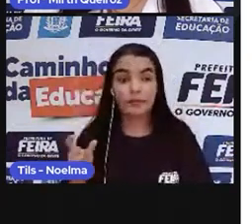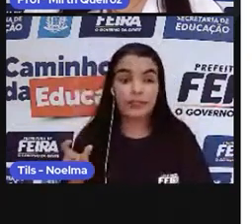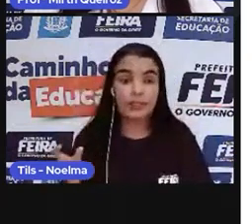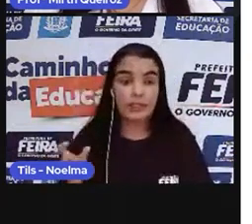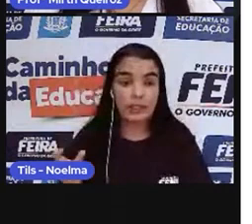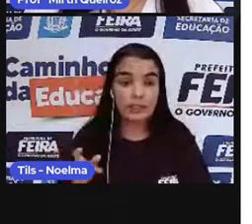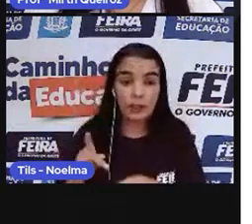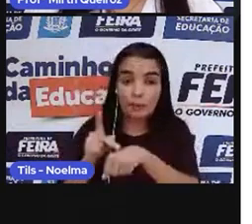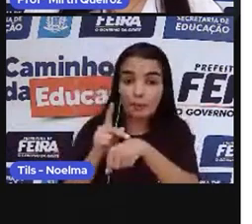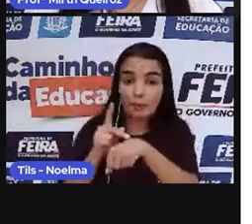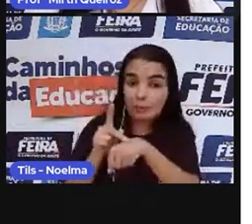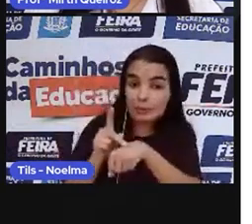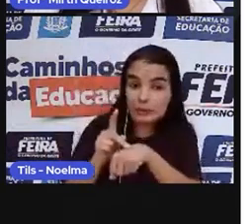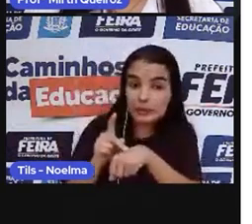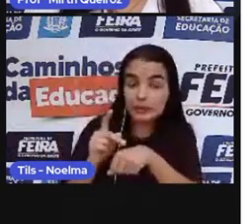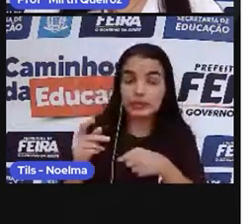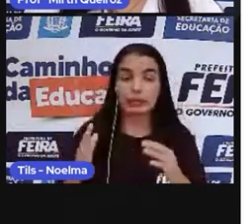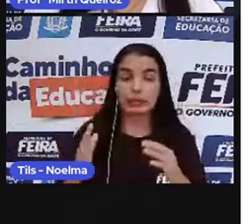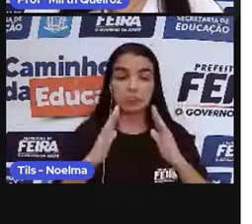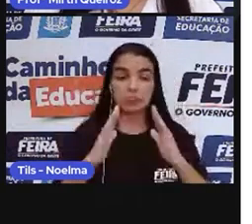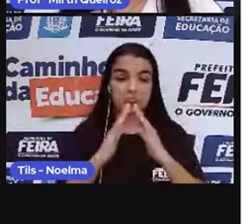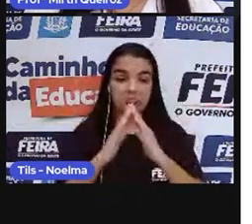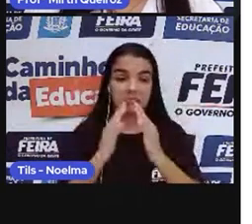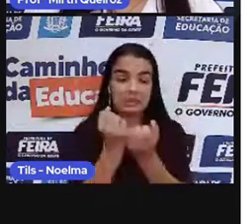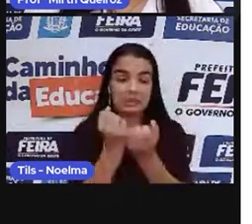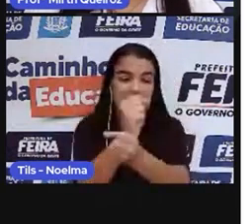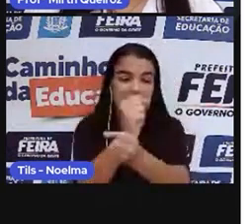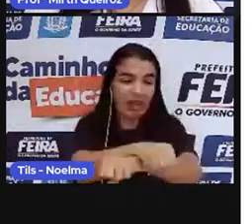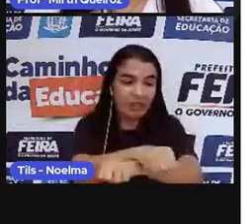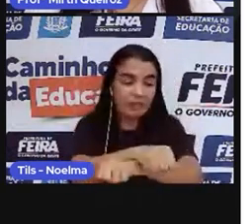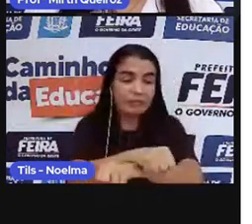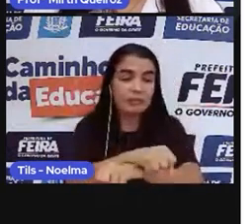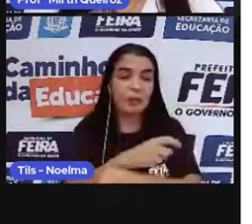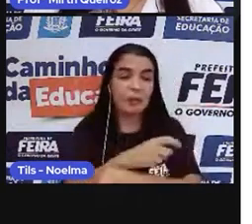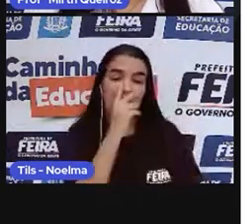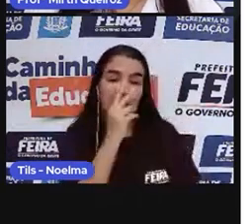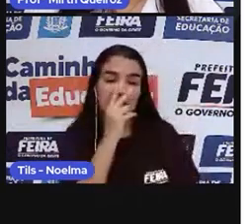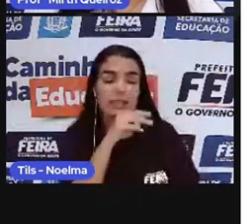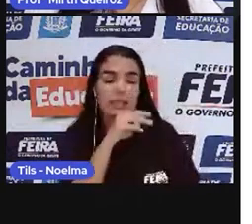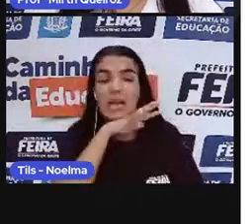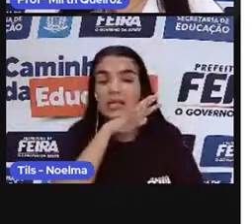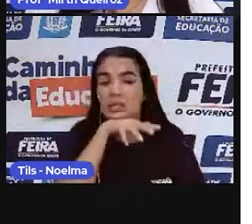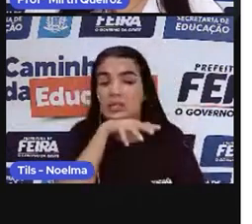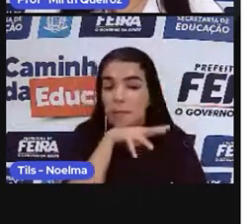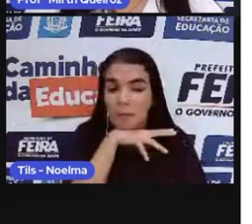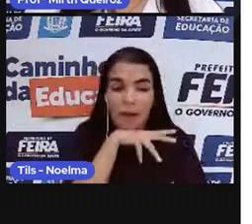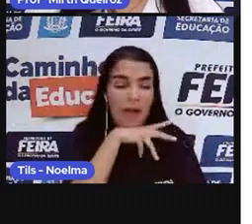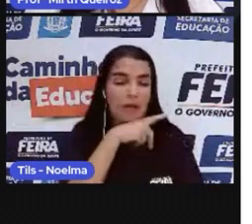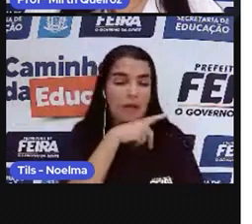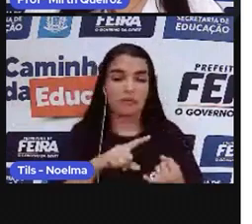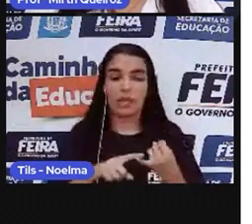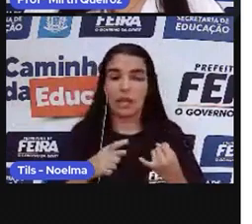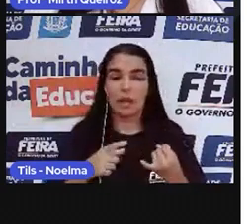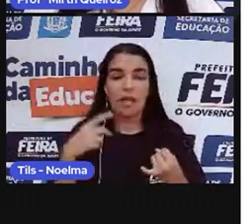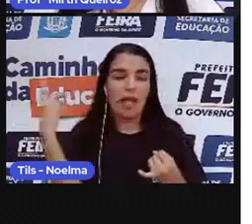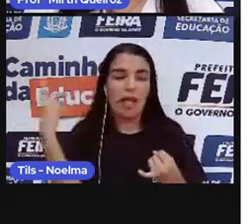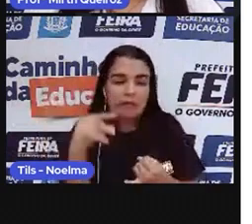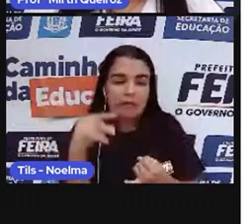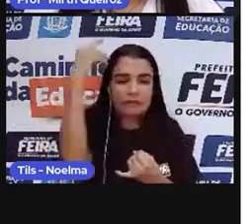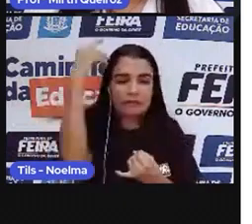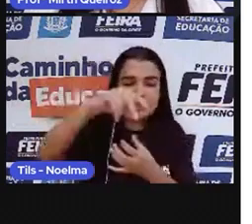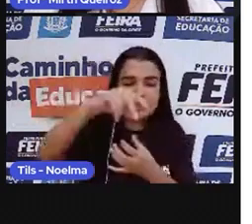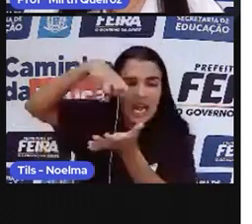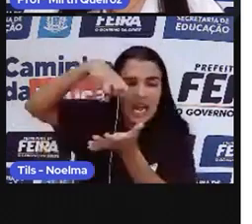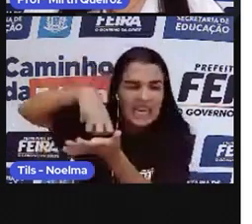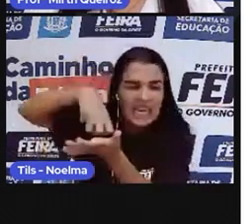quais conviviam pluralmente tratados como animais expostos aos mais violentos castigos. E eram